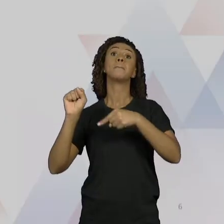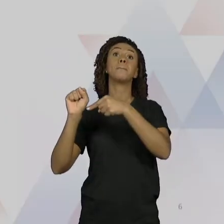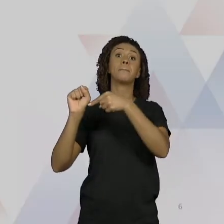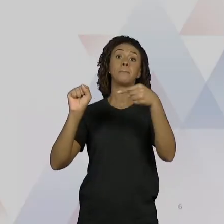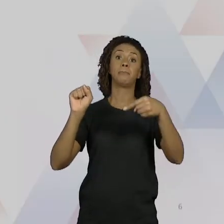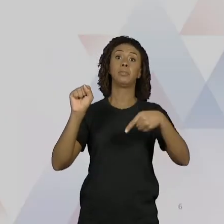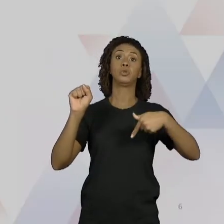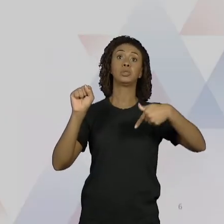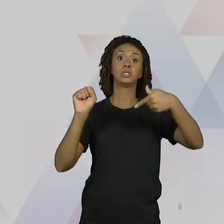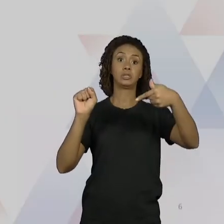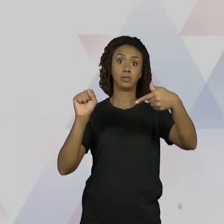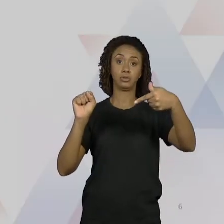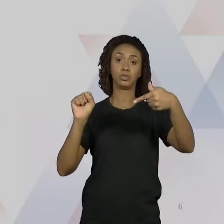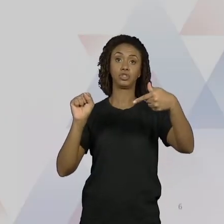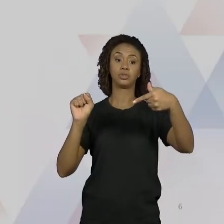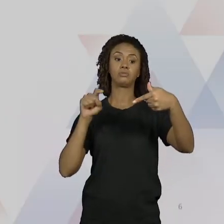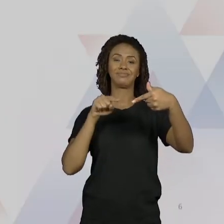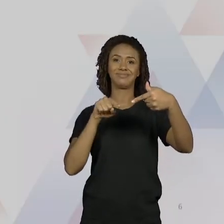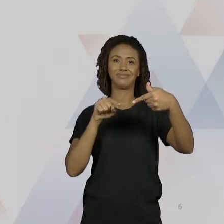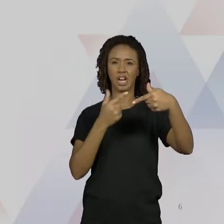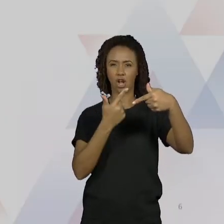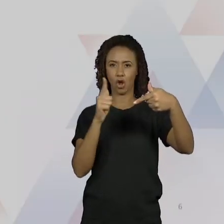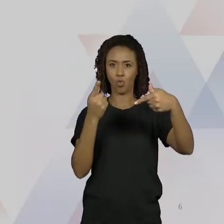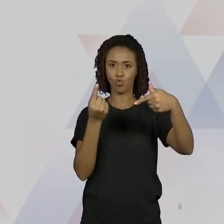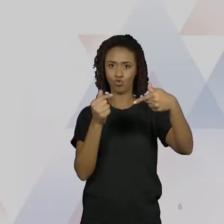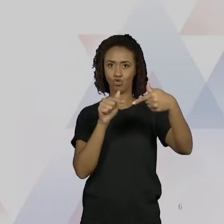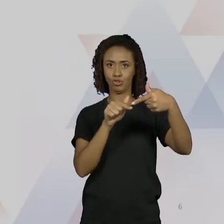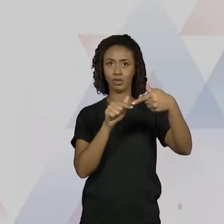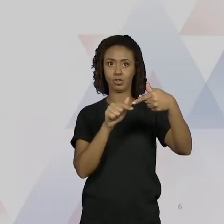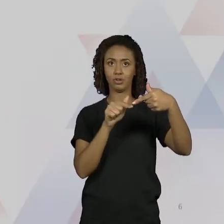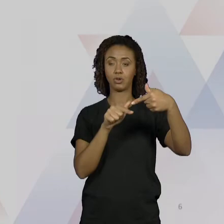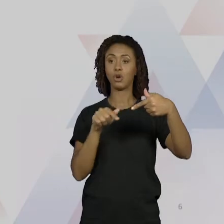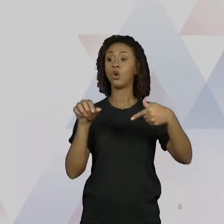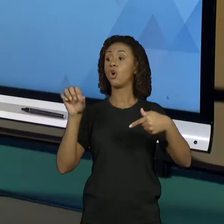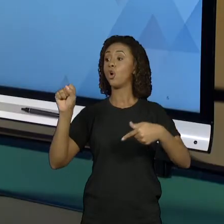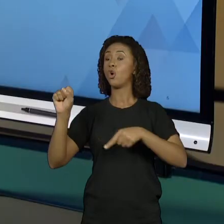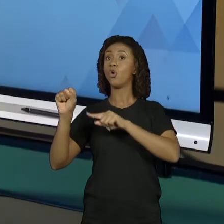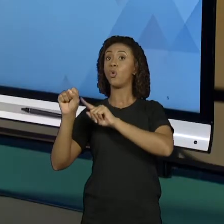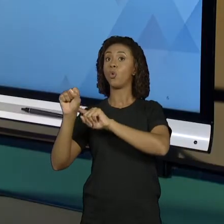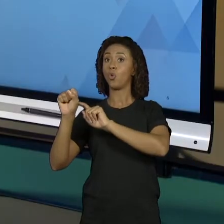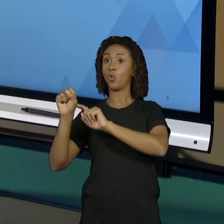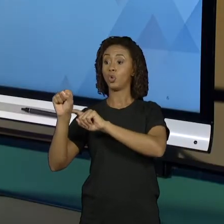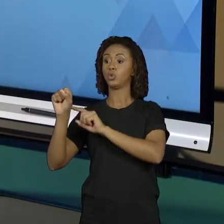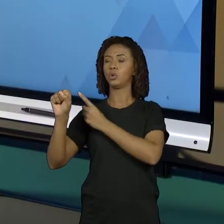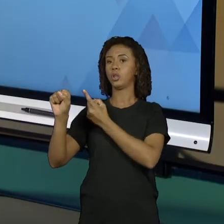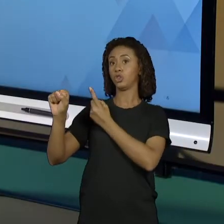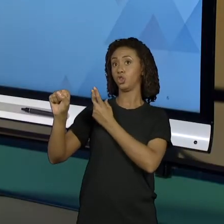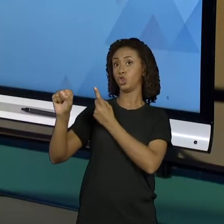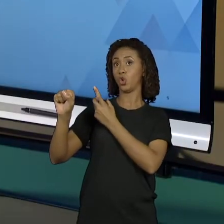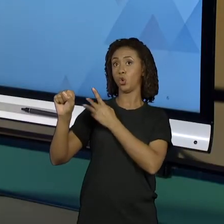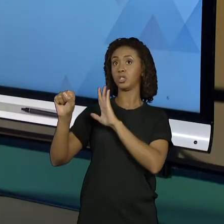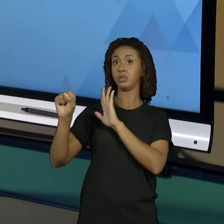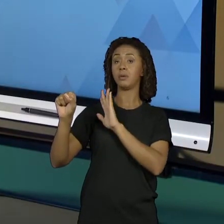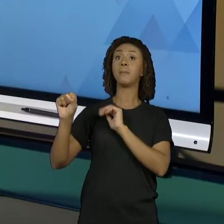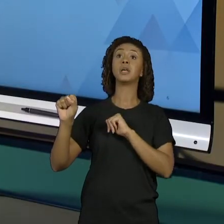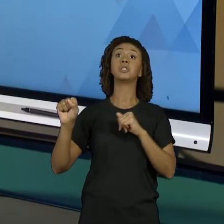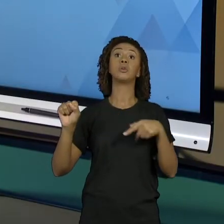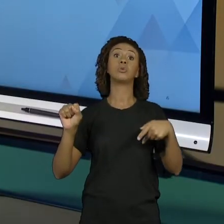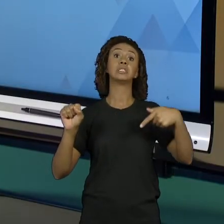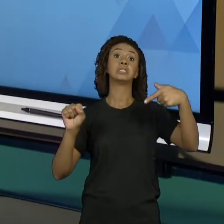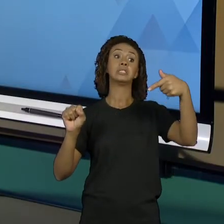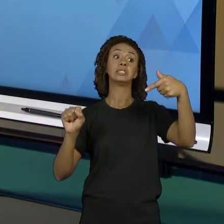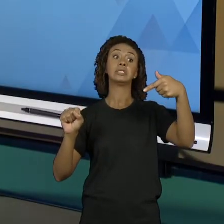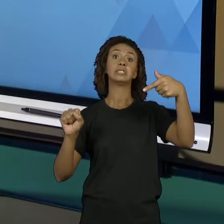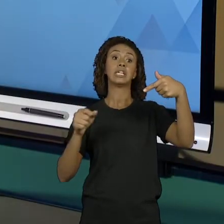7, é o valor da outra moeda. 8 eram moedas de 12. Mas eu vou descontar 7k, um múltiplo de